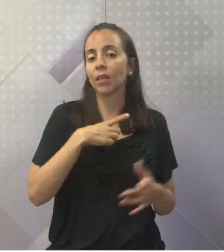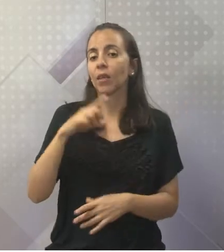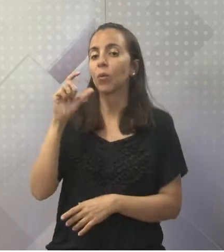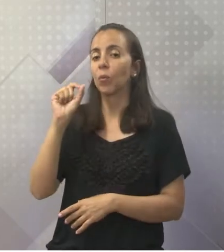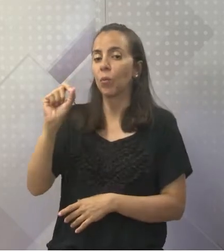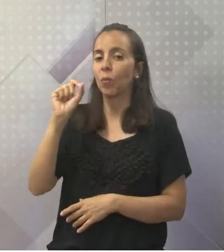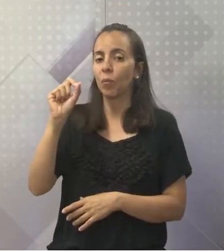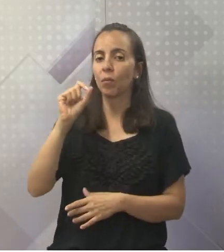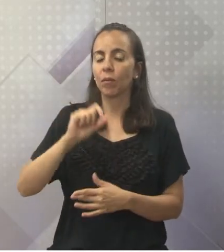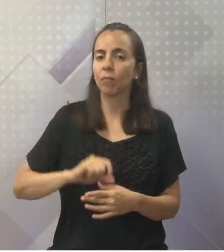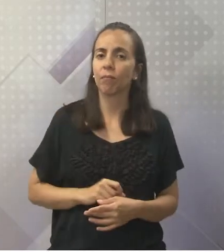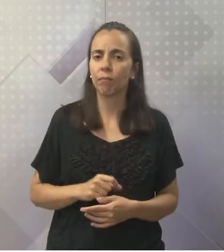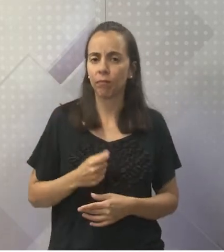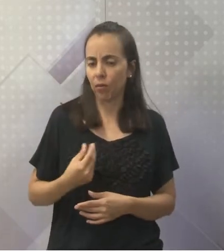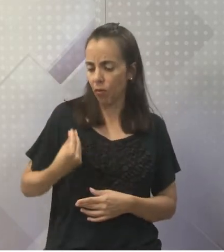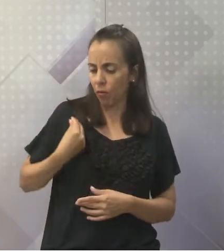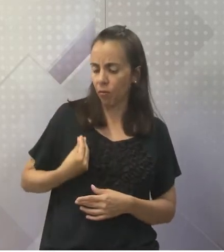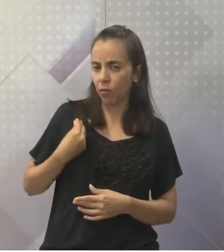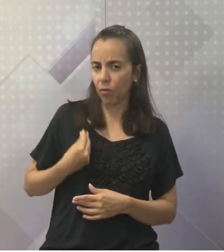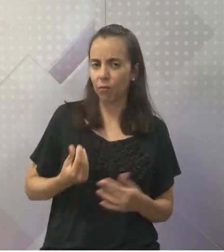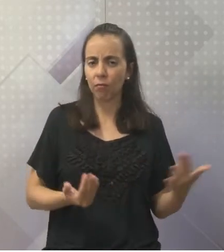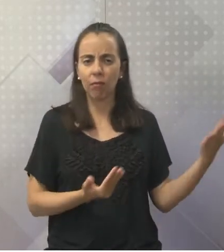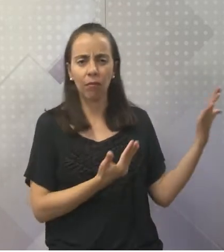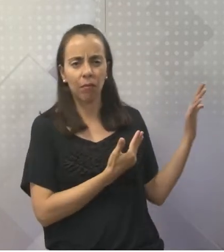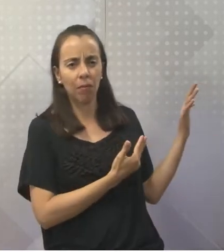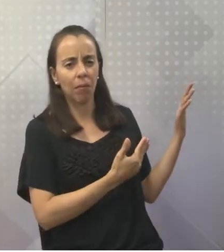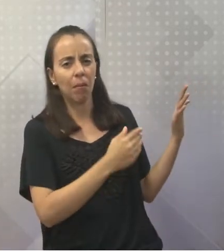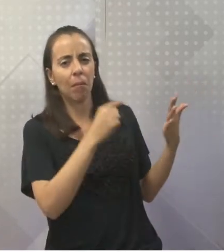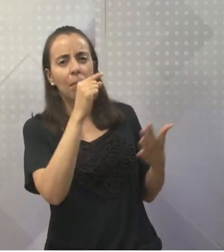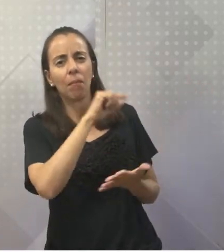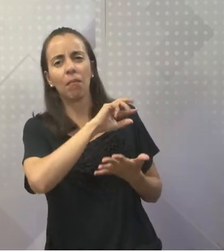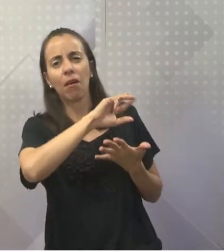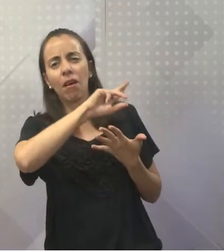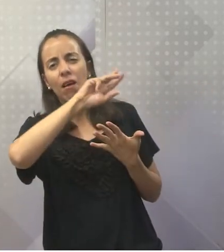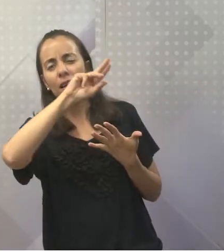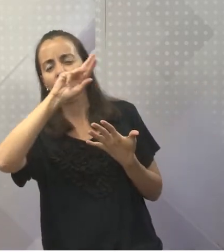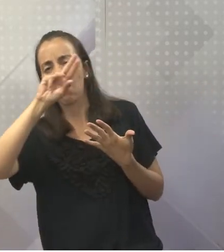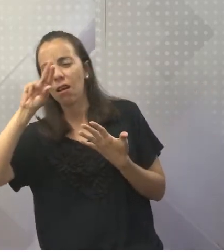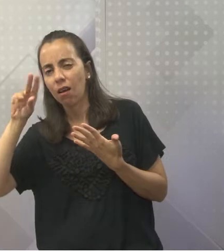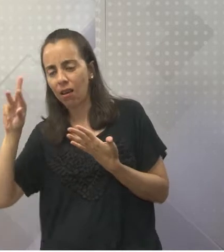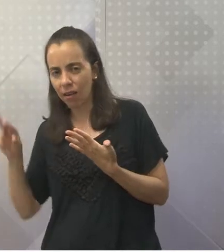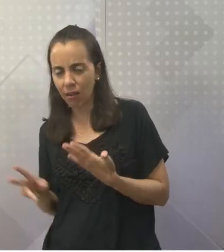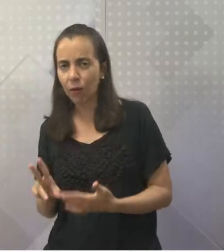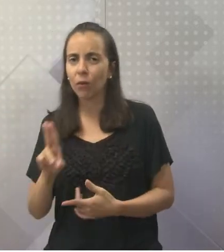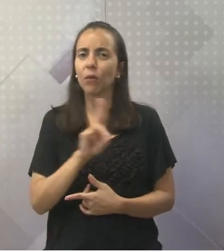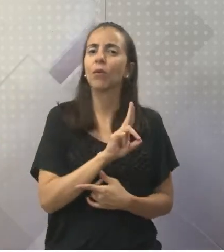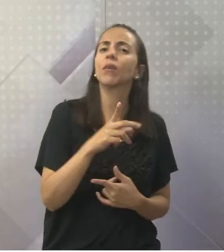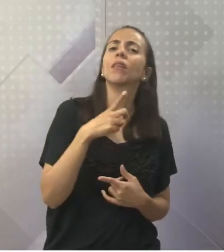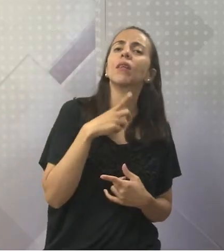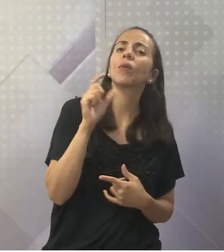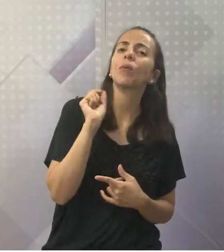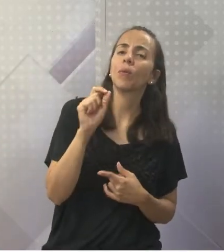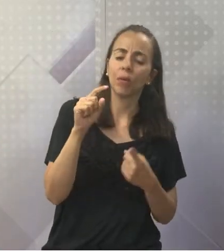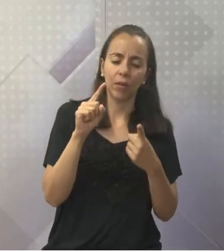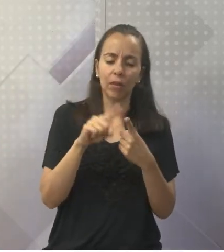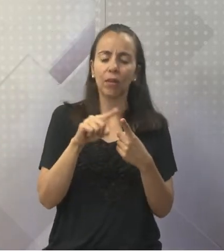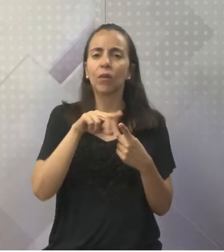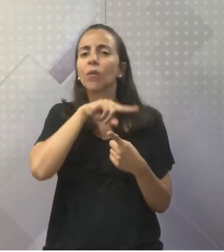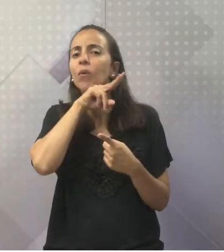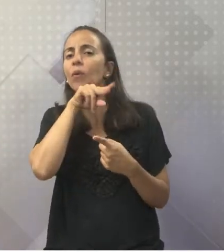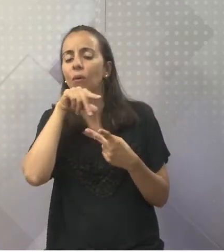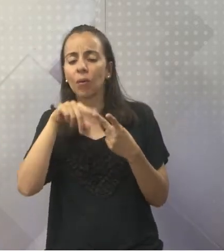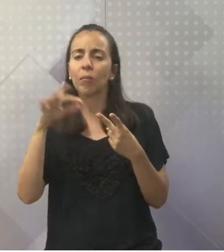diversos seres vivos aí. Diversos, olha só. Vamos falar o nome de alguns. A gente tem cobra,